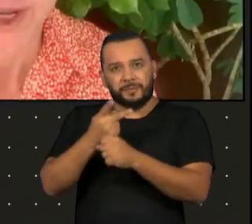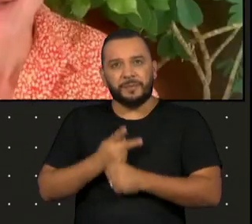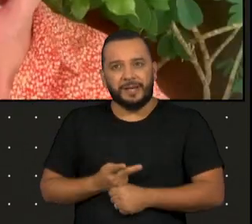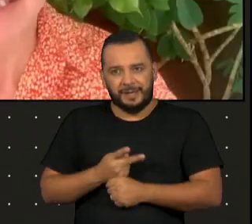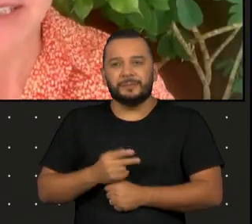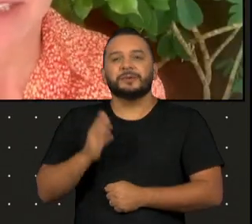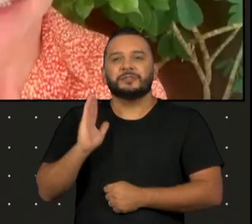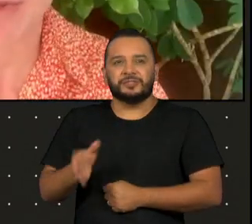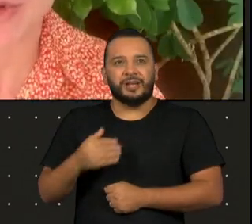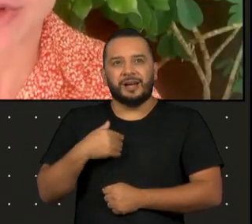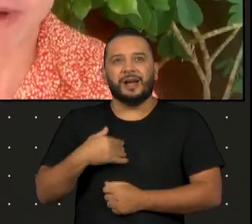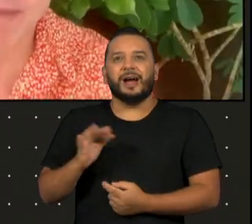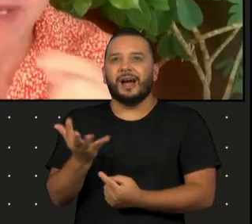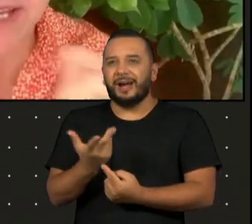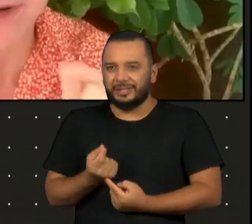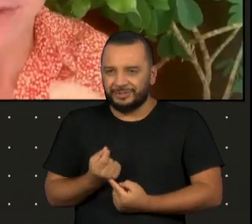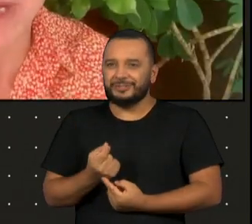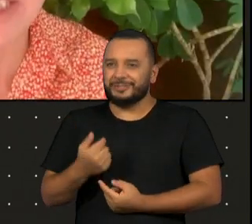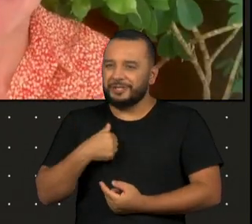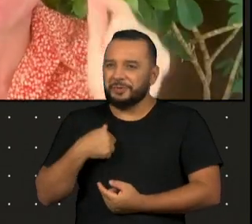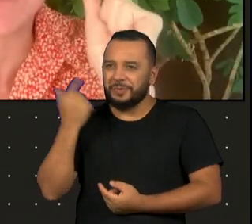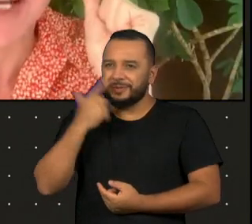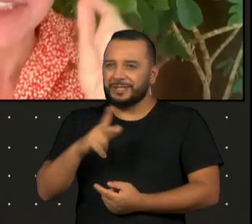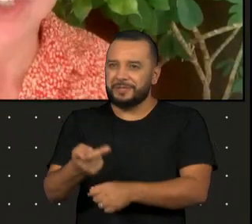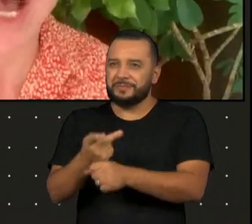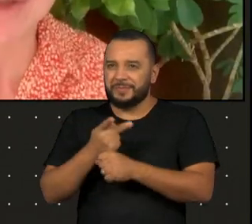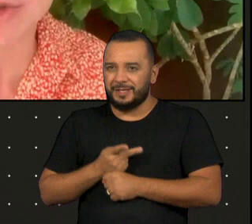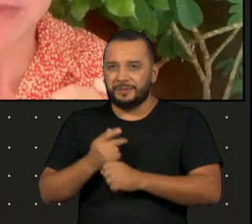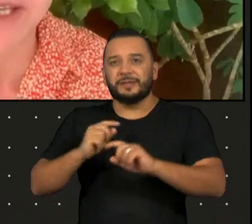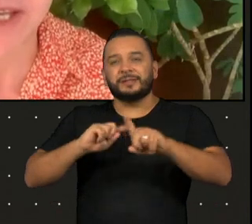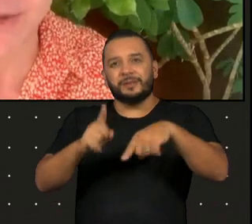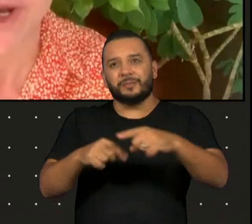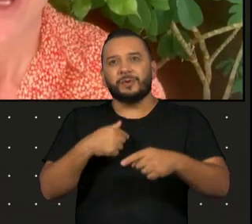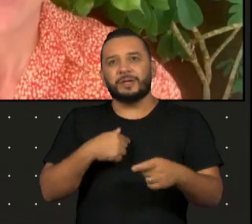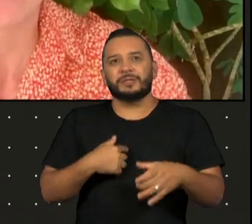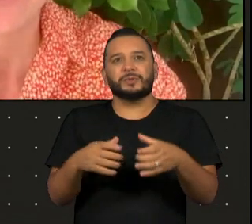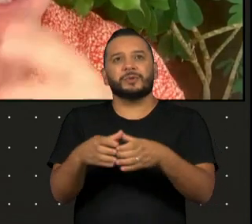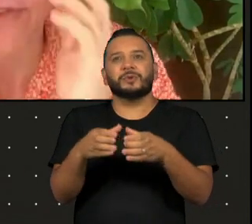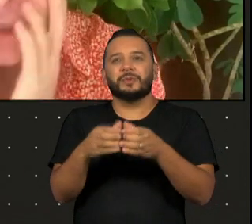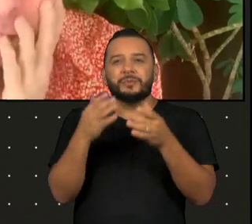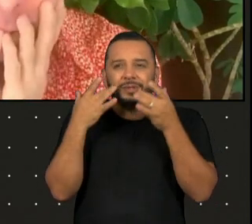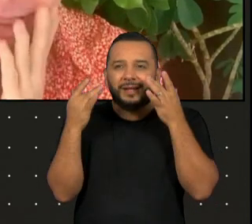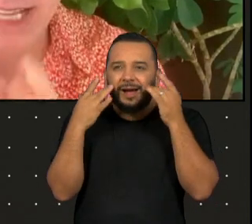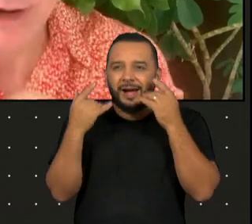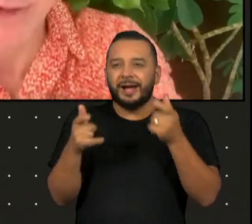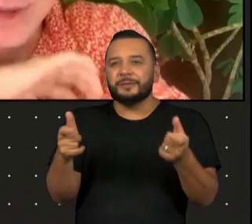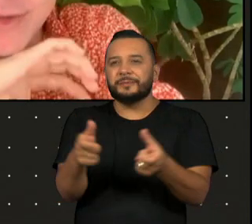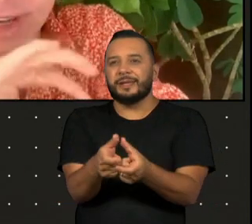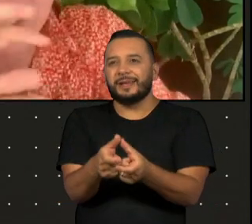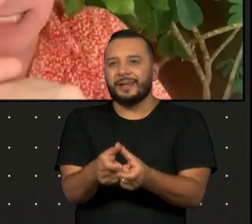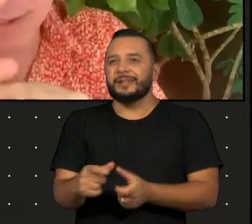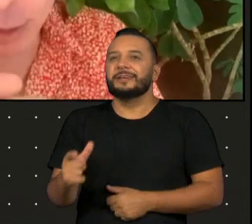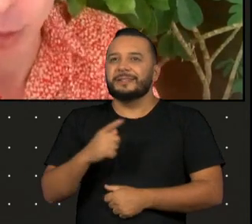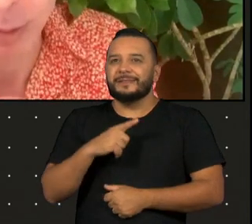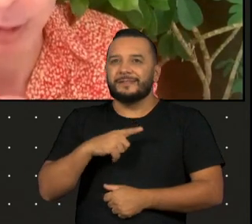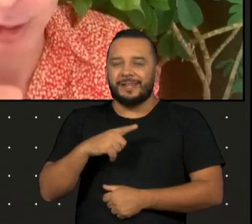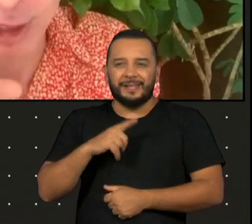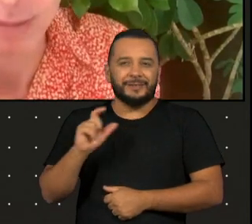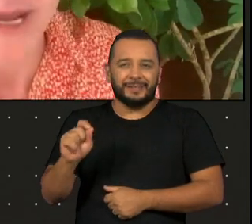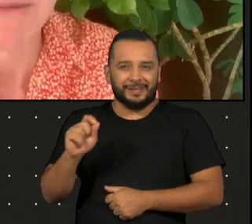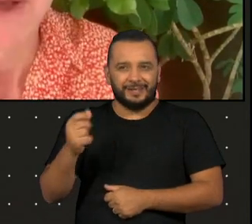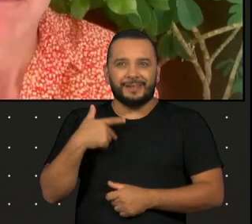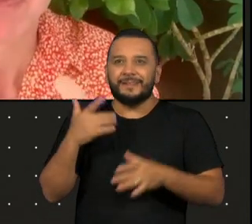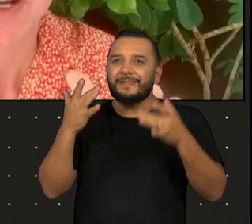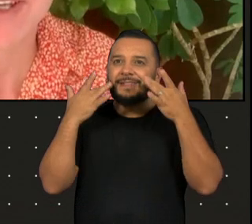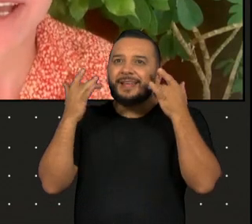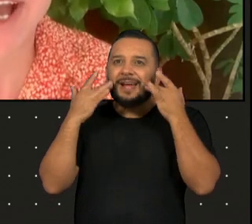Celso. E mais tarde, a gente montou uma pequena companhia chamada Teatro Pequeno e a gente fez um espetáculo, vou só falar dessa aventura para o Celso